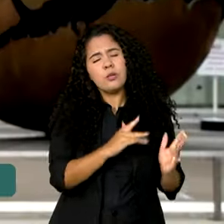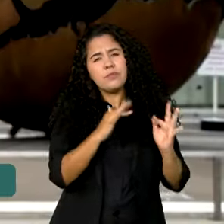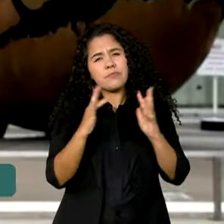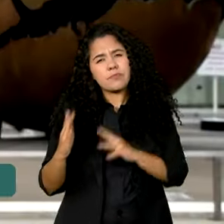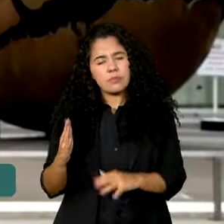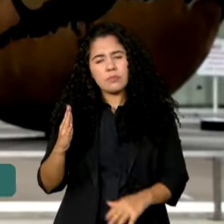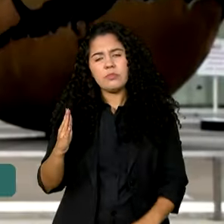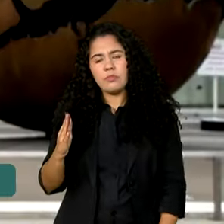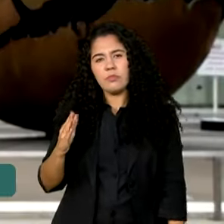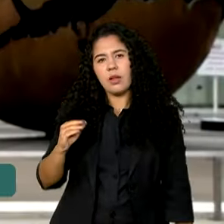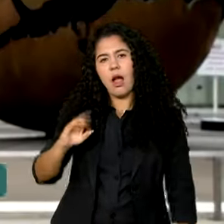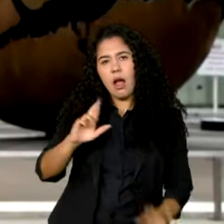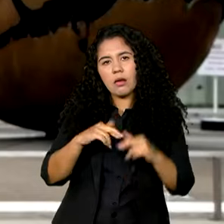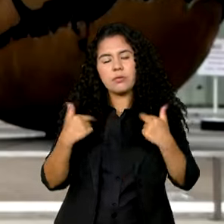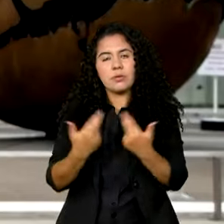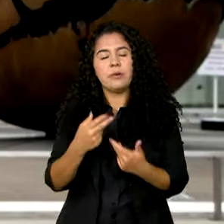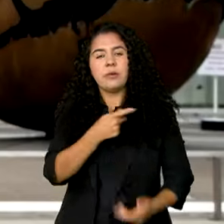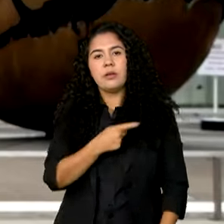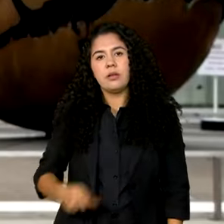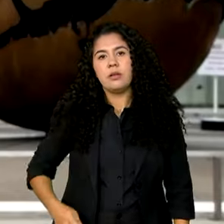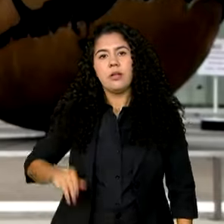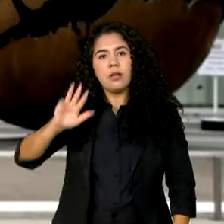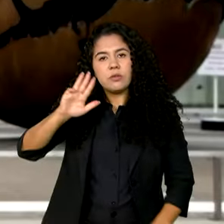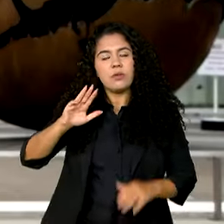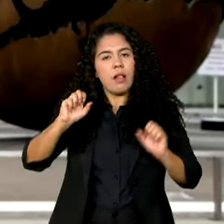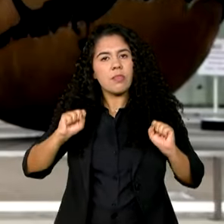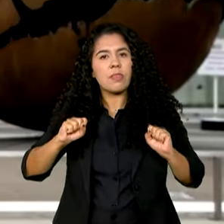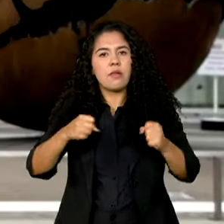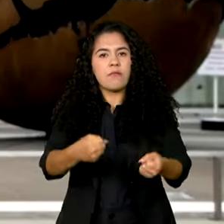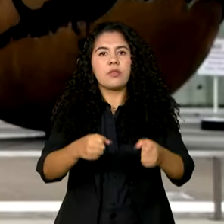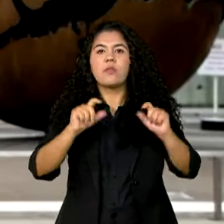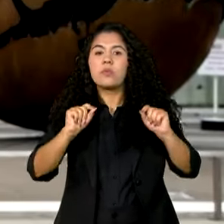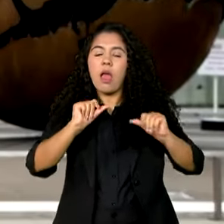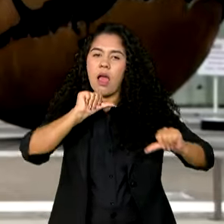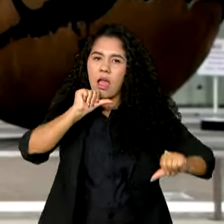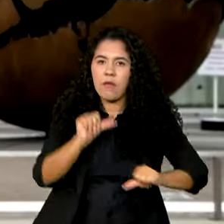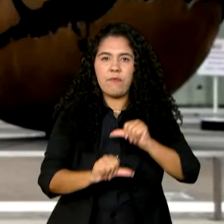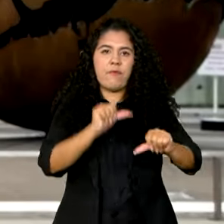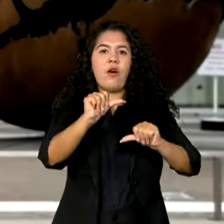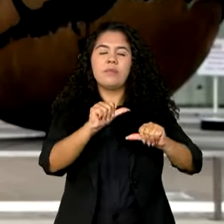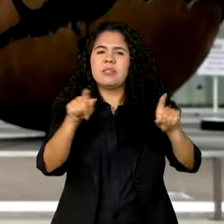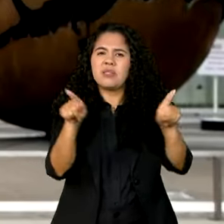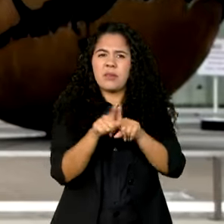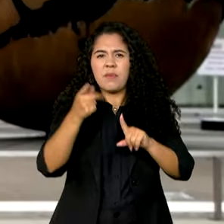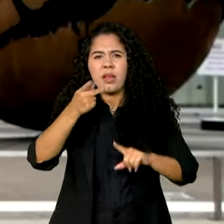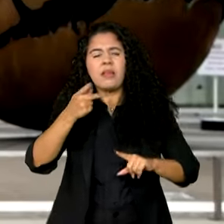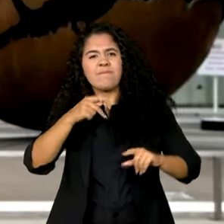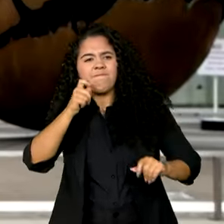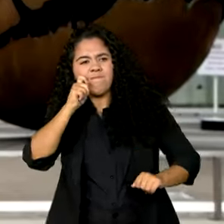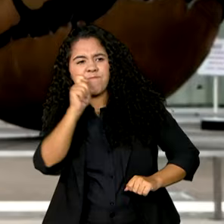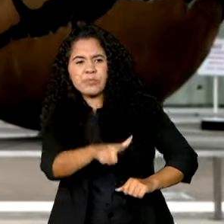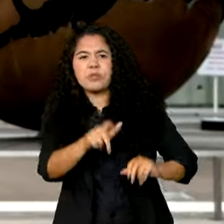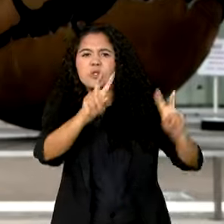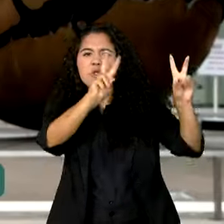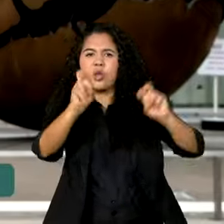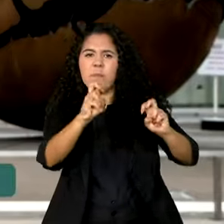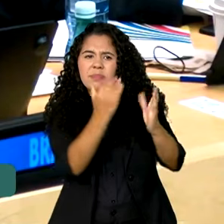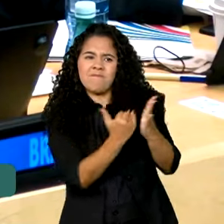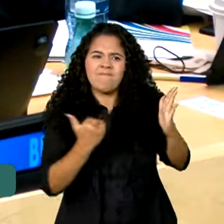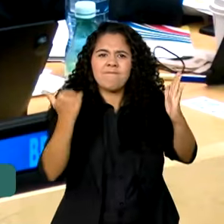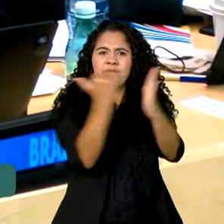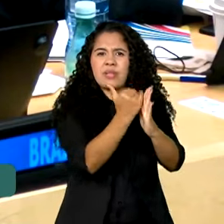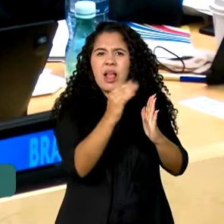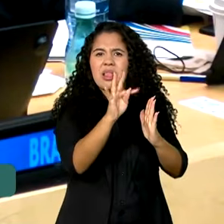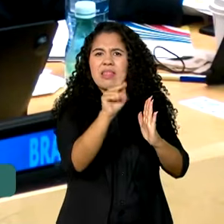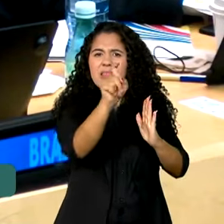defendeu uma reforma no sistema de financiamento e criticou as altas taxas de juros impostas aos países mais pobres.